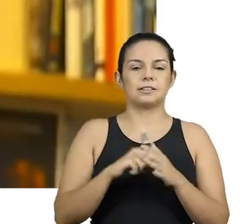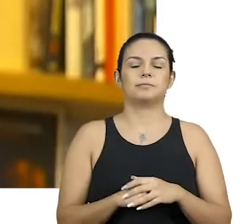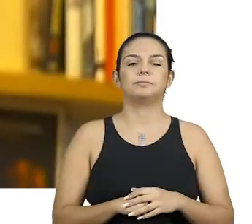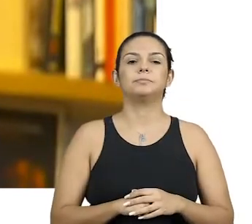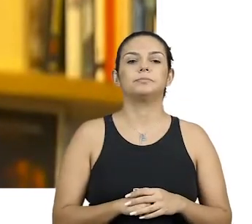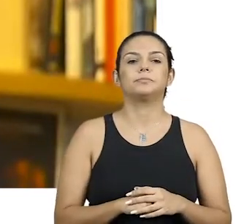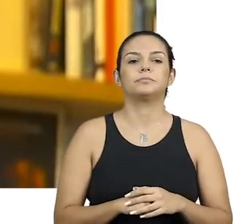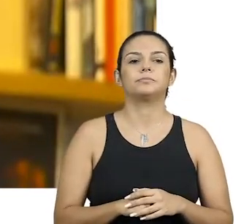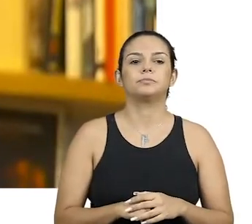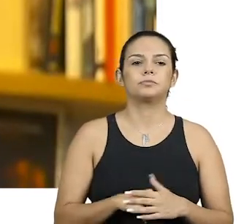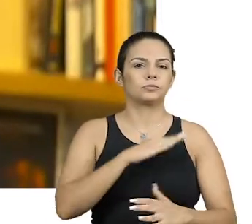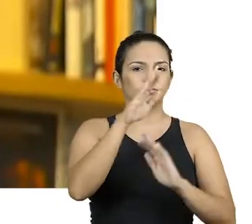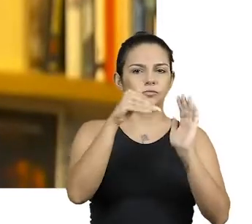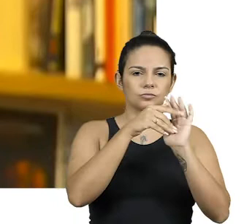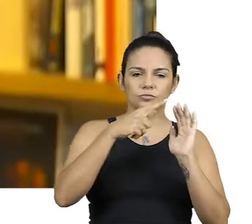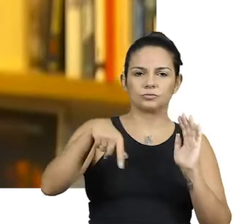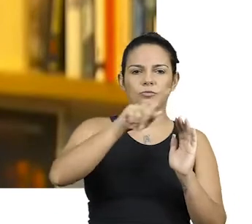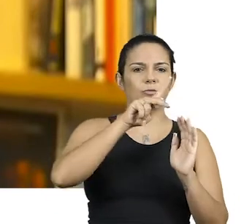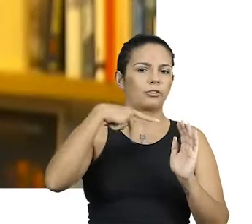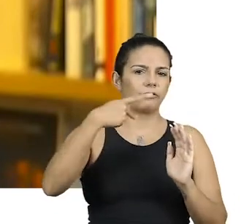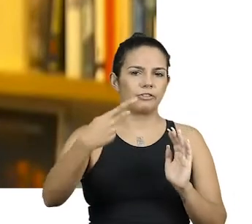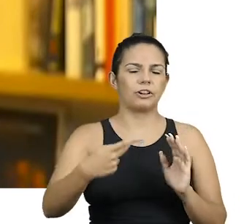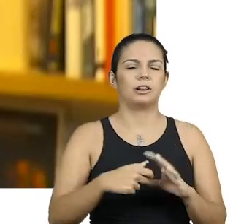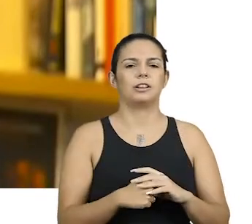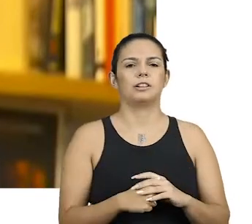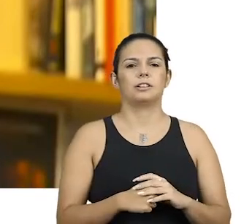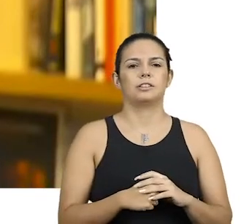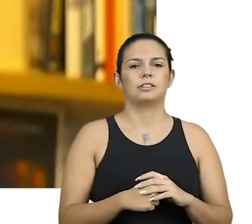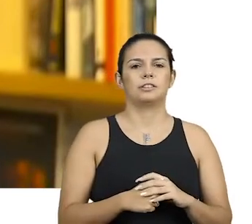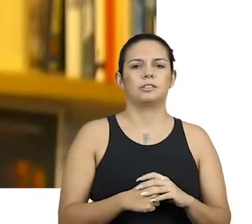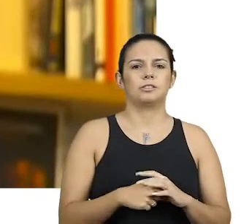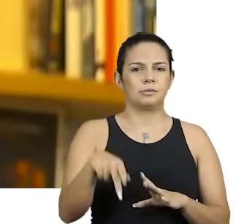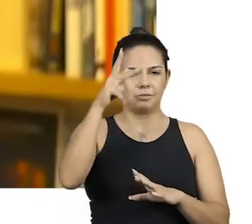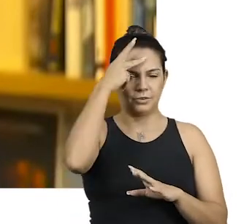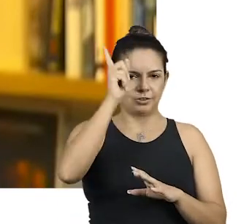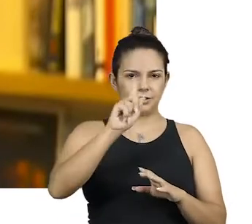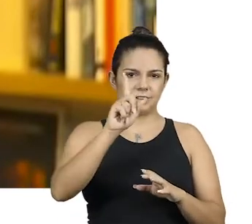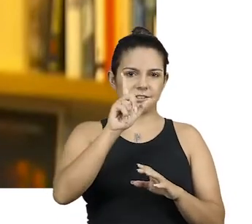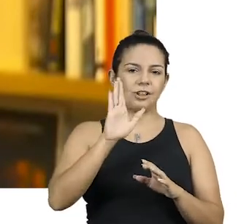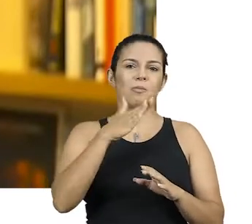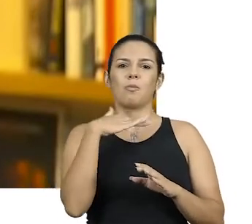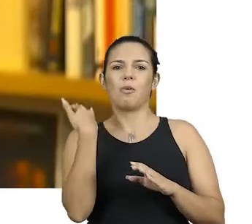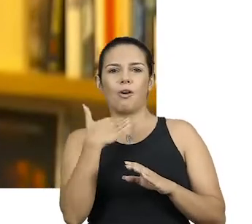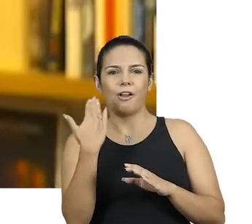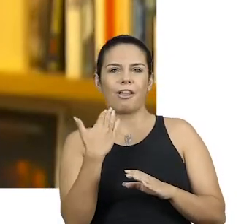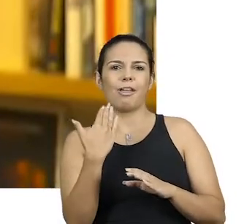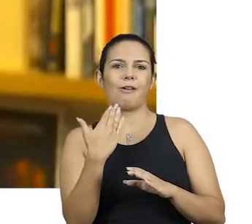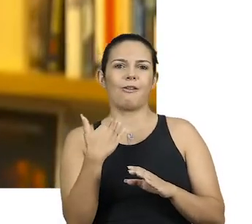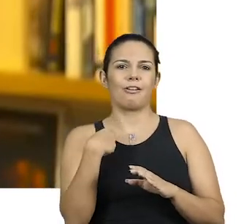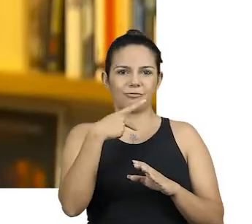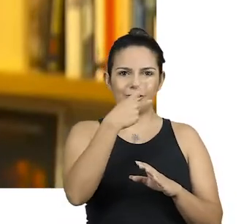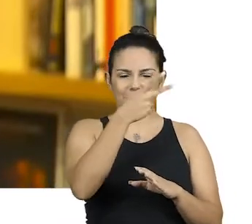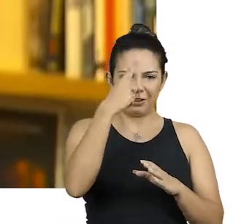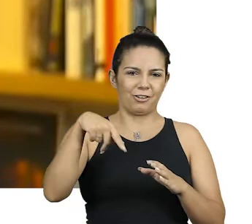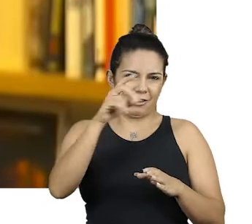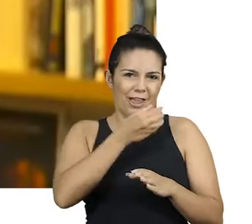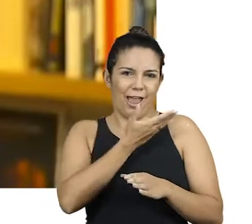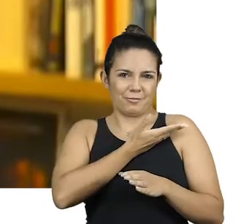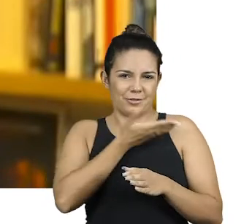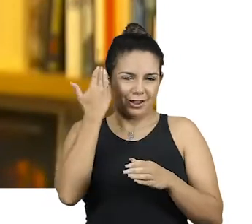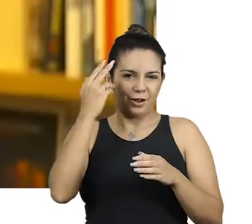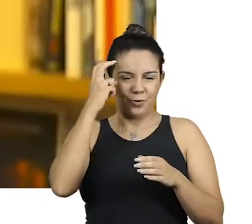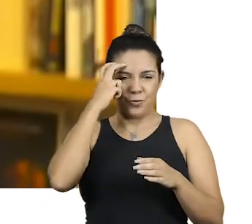todo mundo falando, tanta gente que não está mais entre nós, grandes nomes da cultura